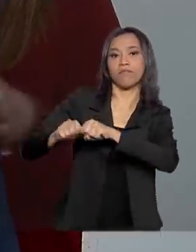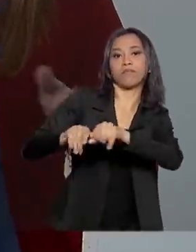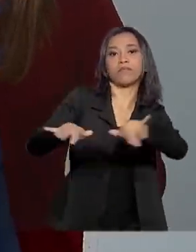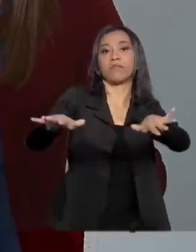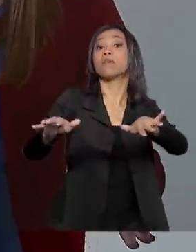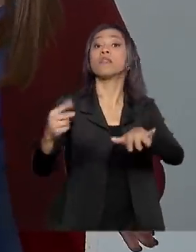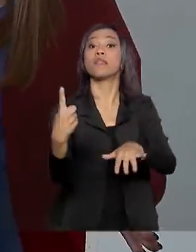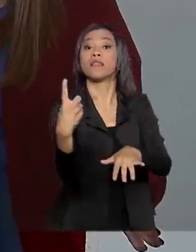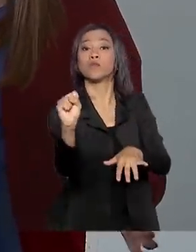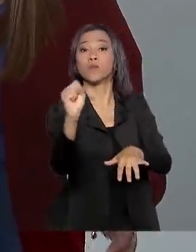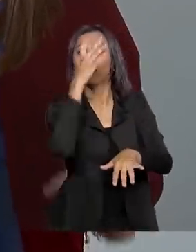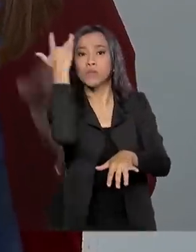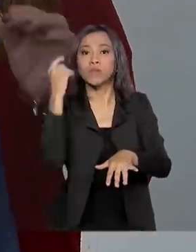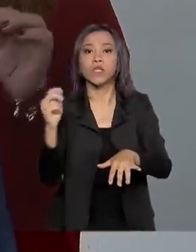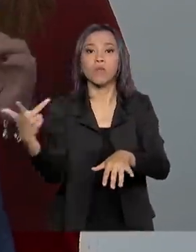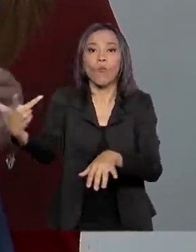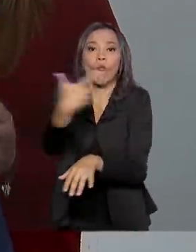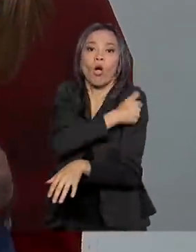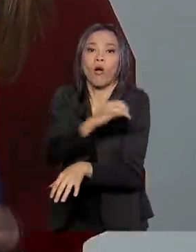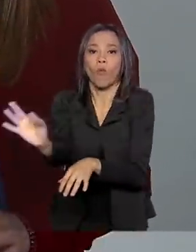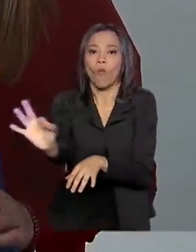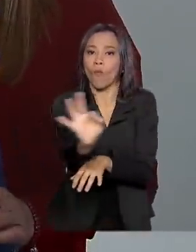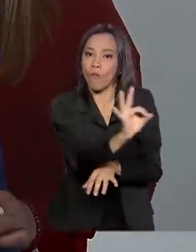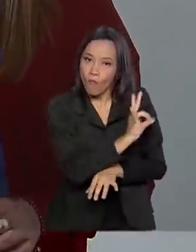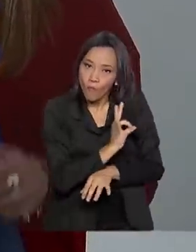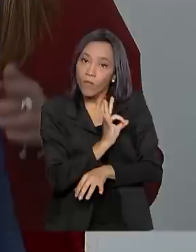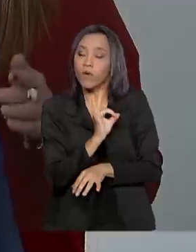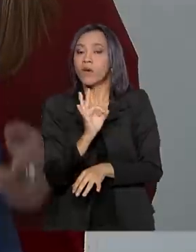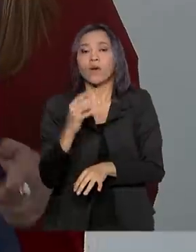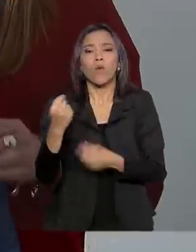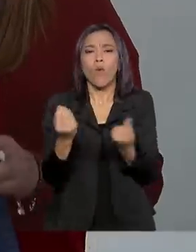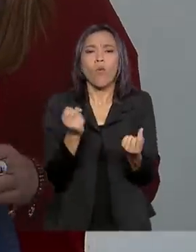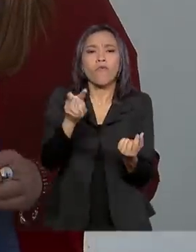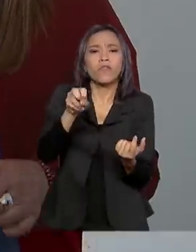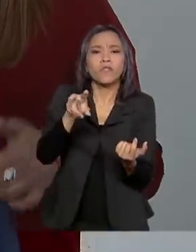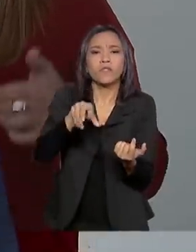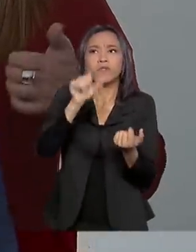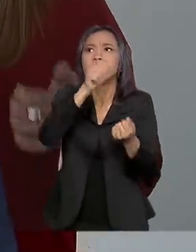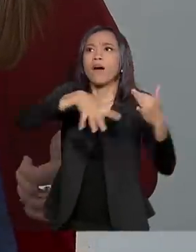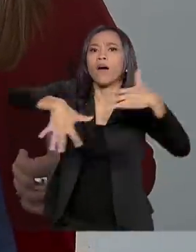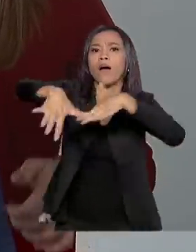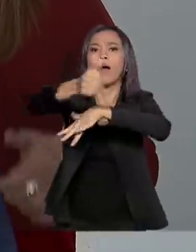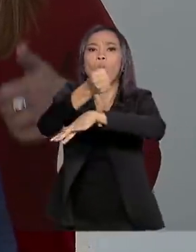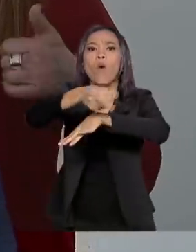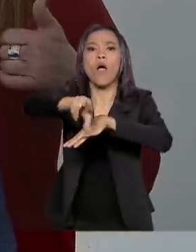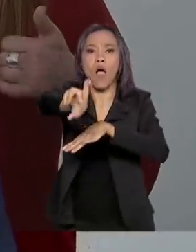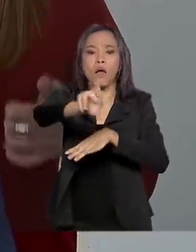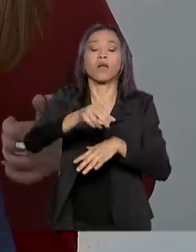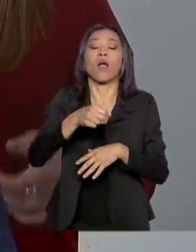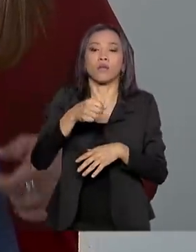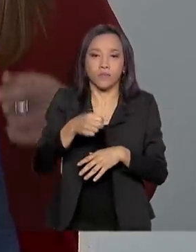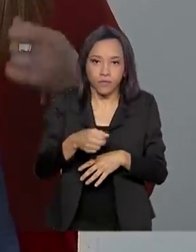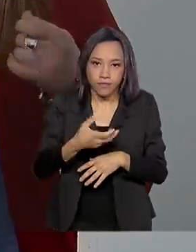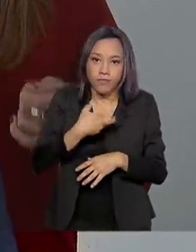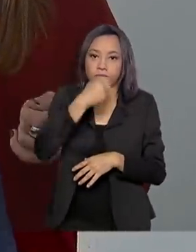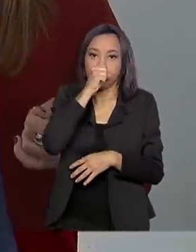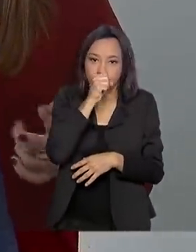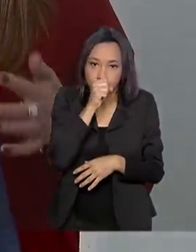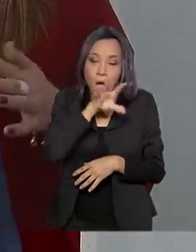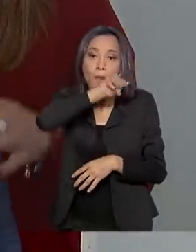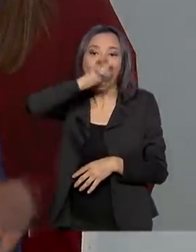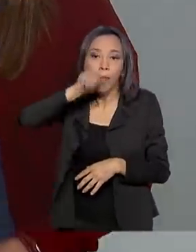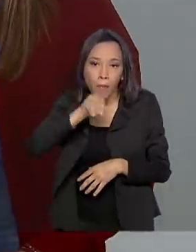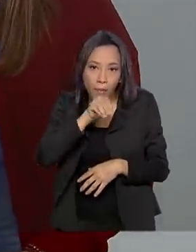que não estejam imunizadas. A transmissão do vírus ocorre via aérea, ao tossir, espirrar, falar